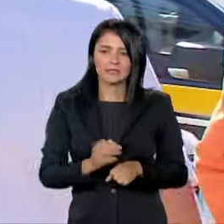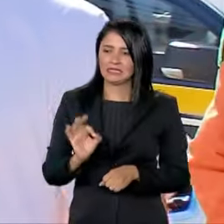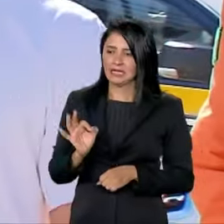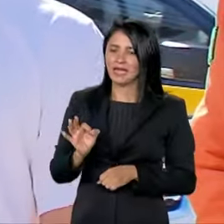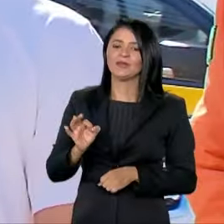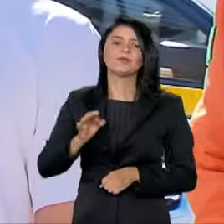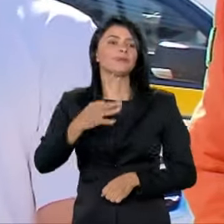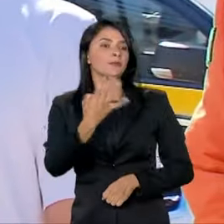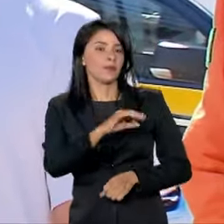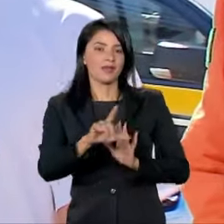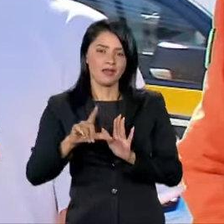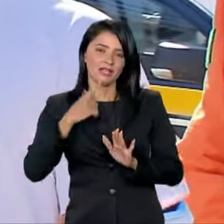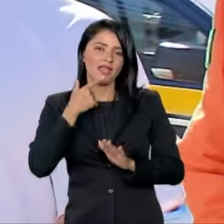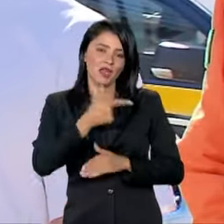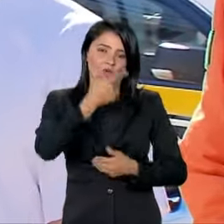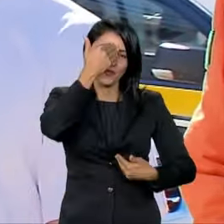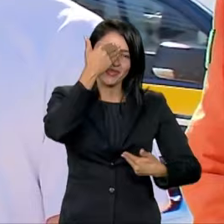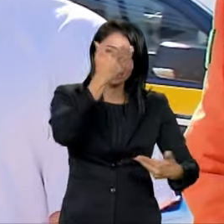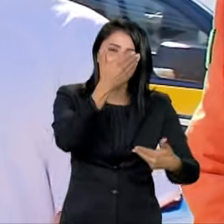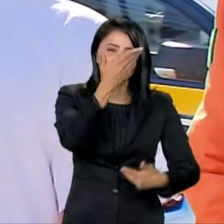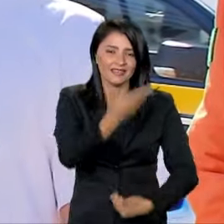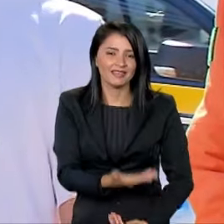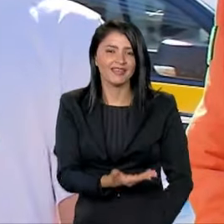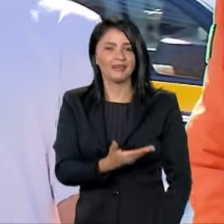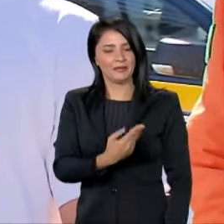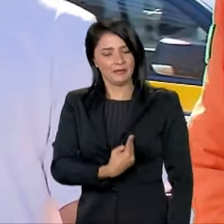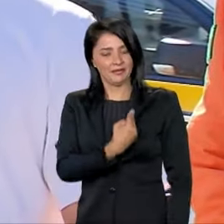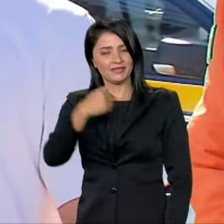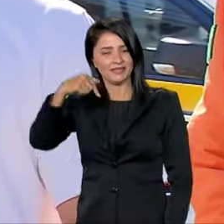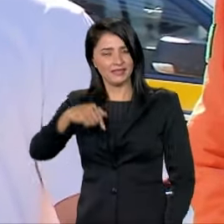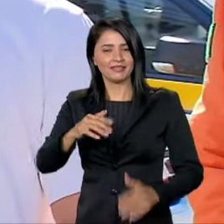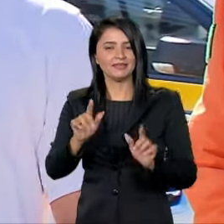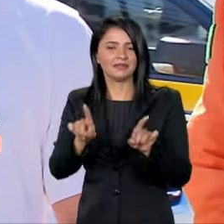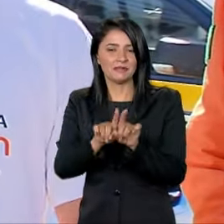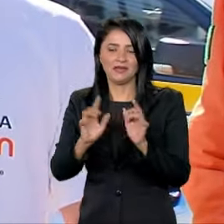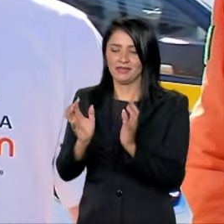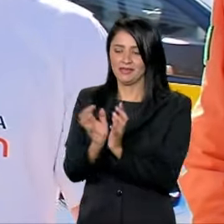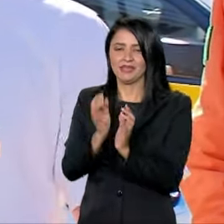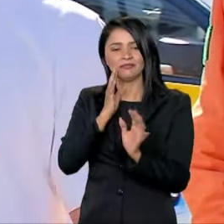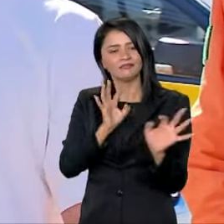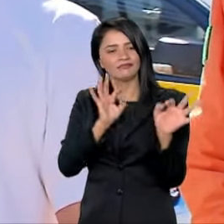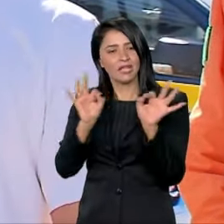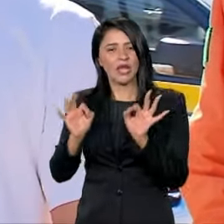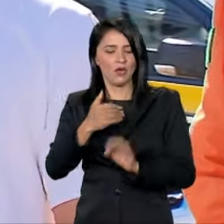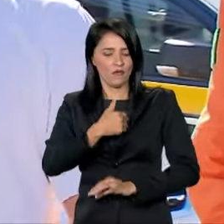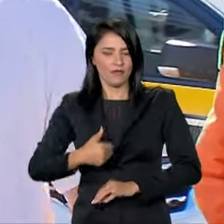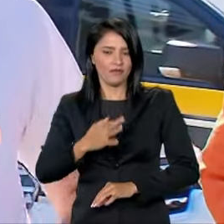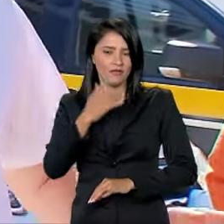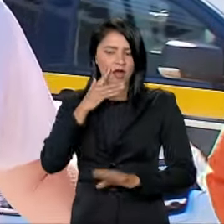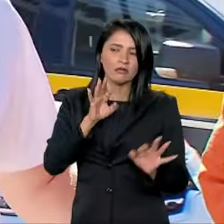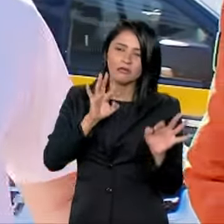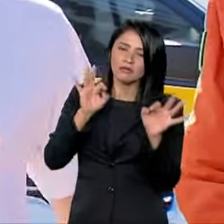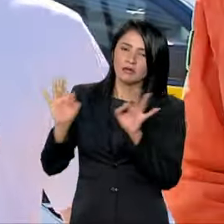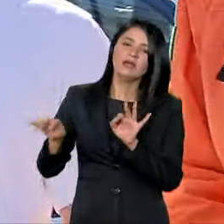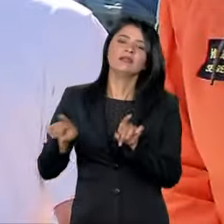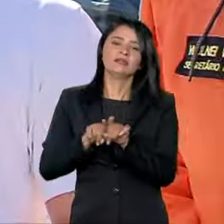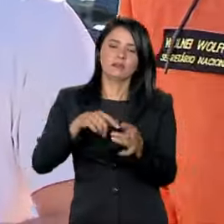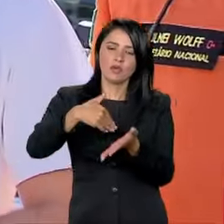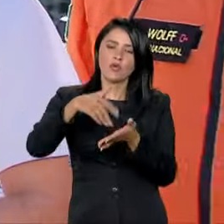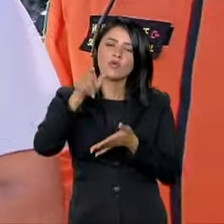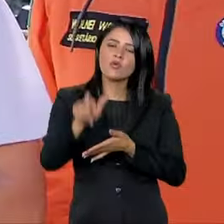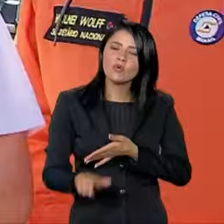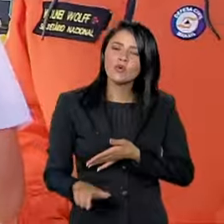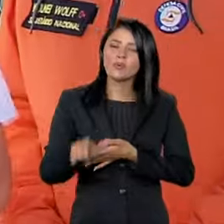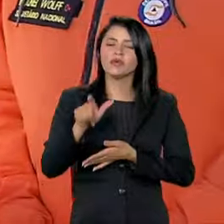Antes de mais nada, ministro, eu quero agradecer a sua presença aqui, a presença de toda a equipe que está acompanhando, do Governo Federal, ao Secretário da Defesa Civil,